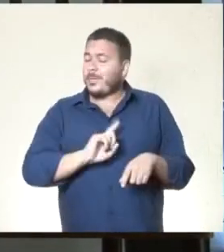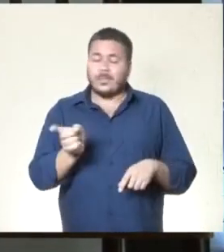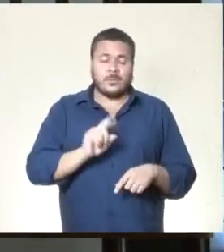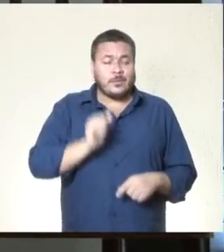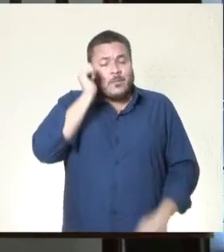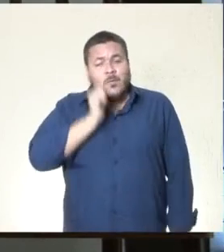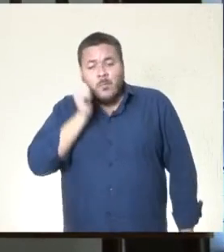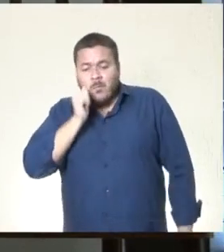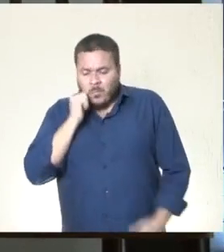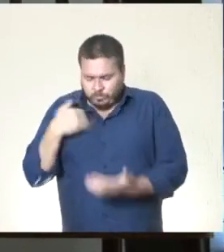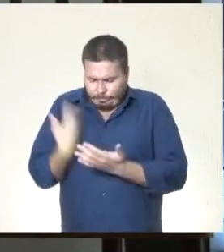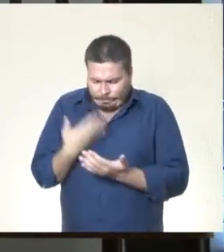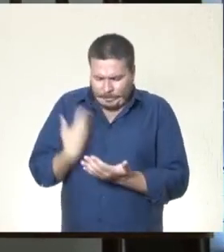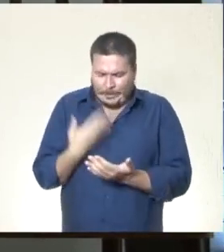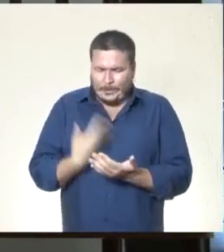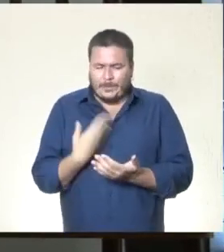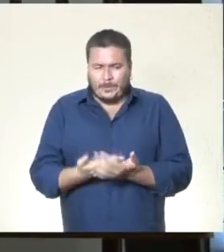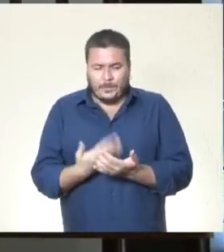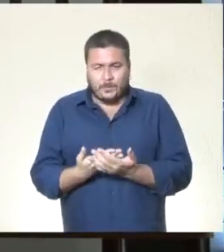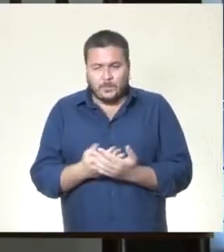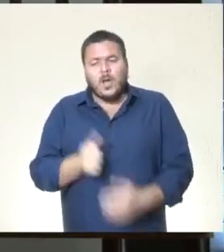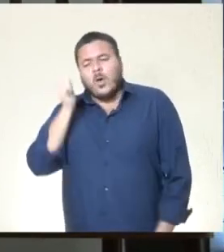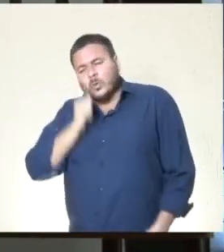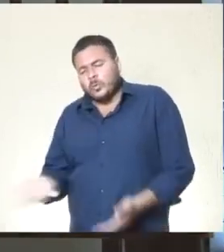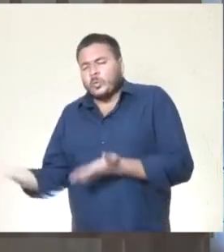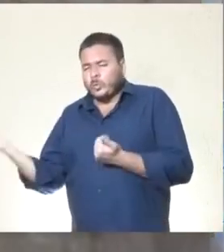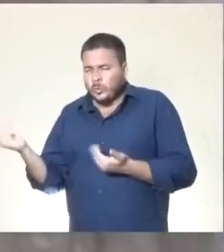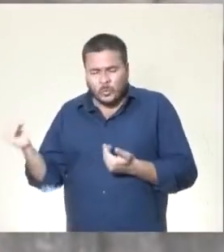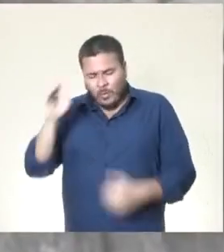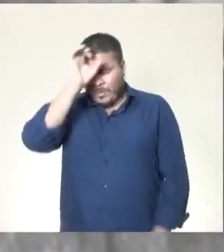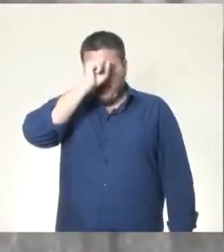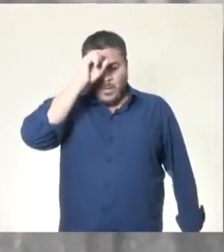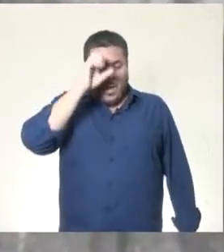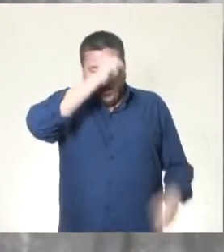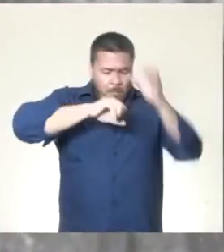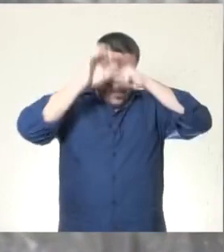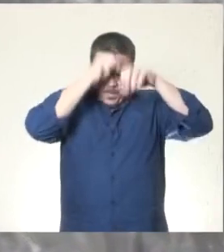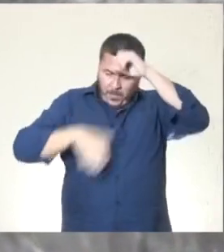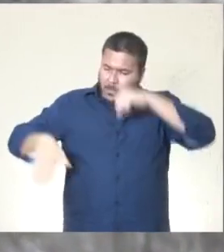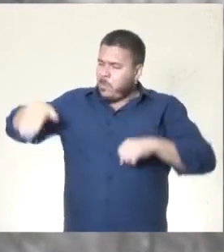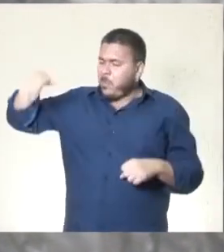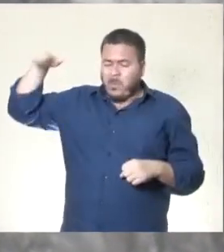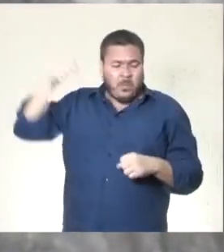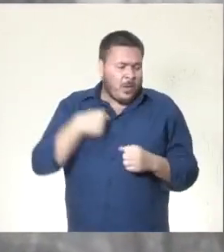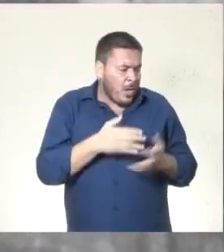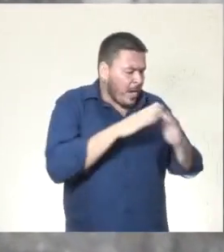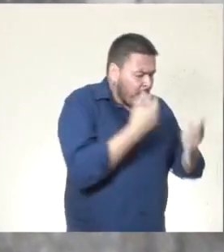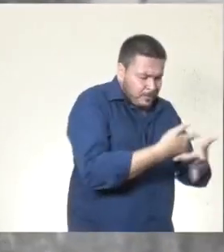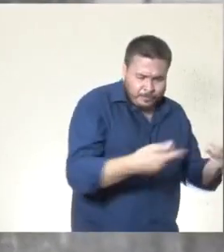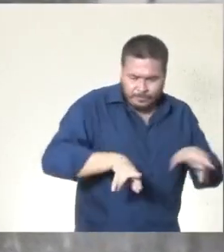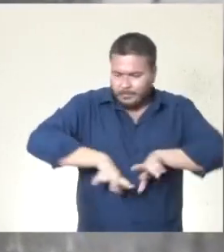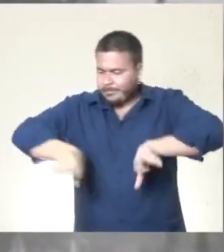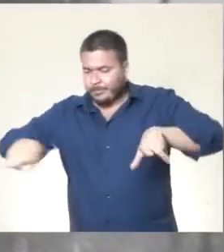necessidade de muito estudo. As jovens eram criadas para aprender todas as coisas de